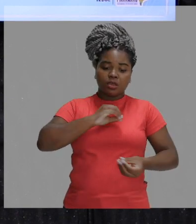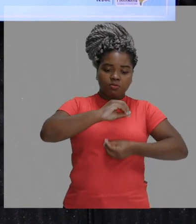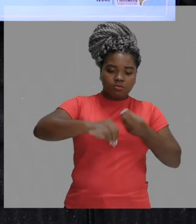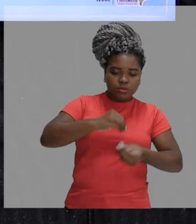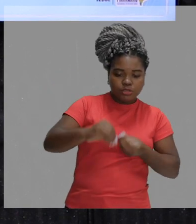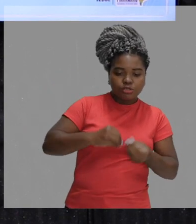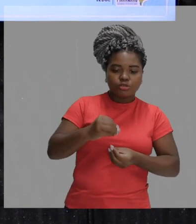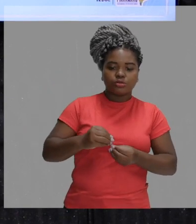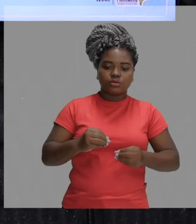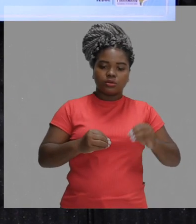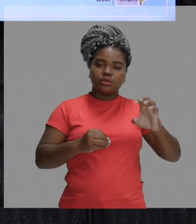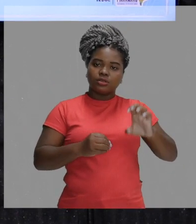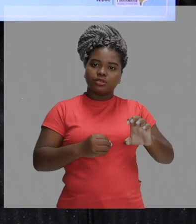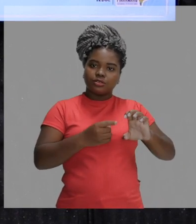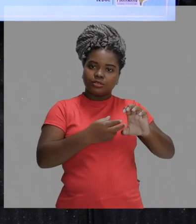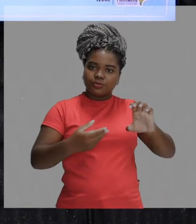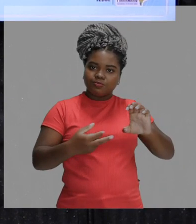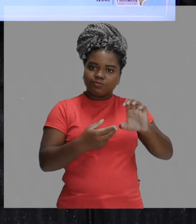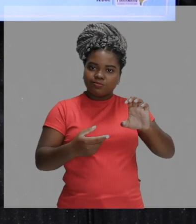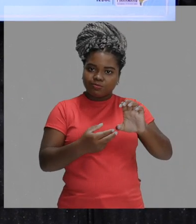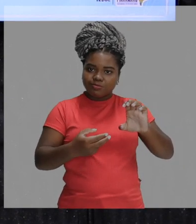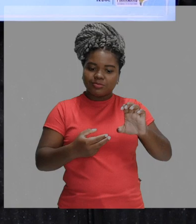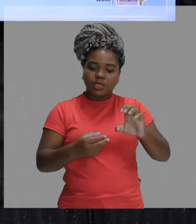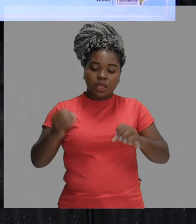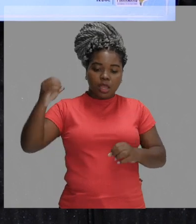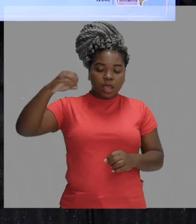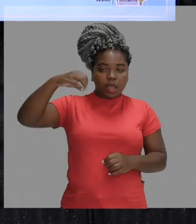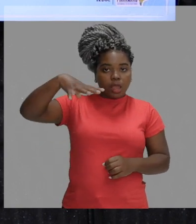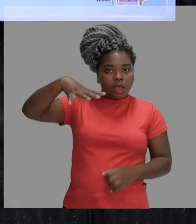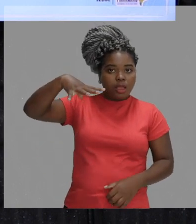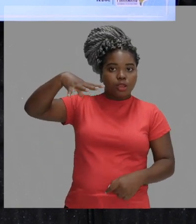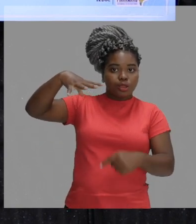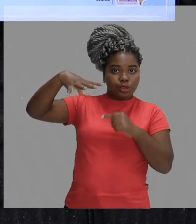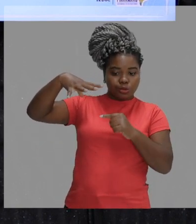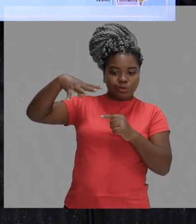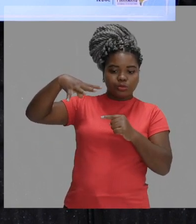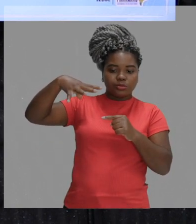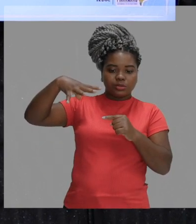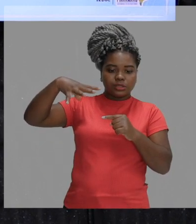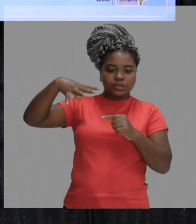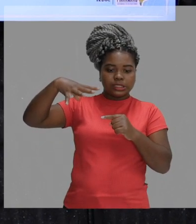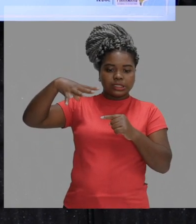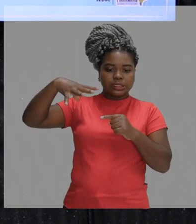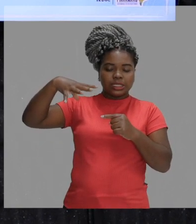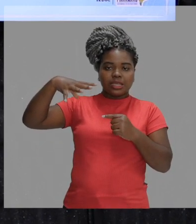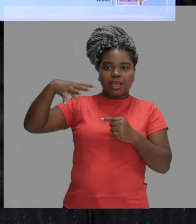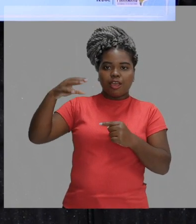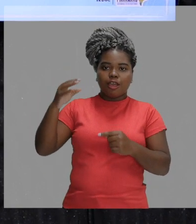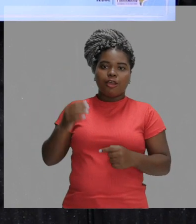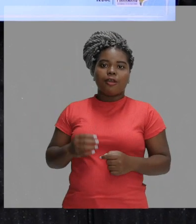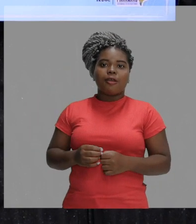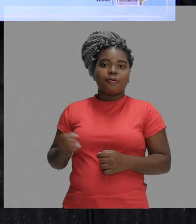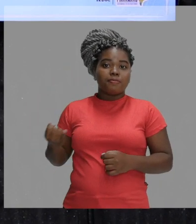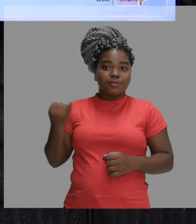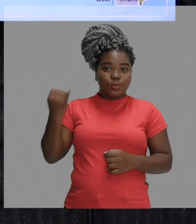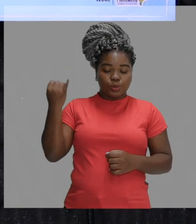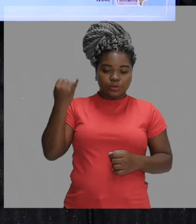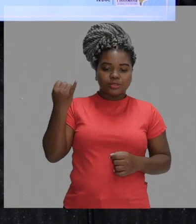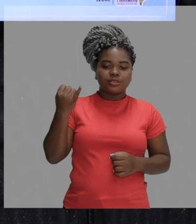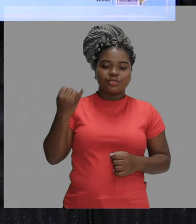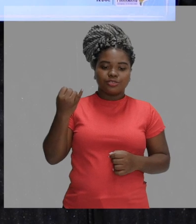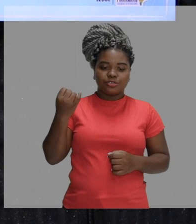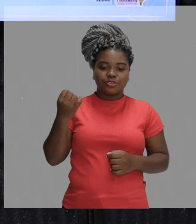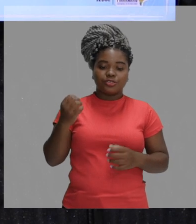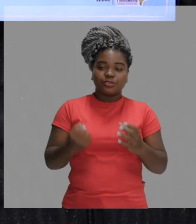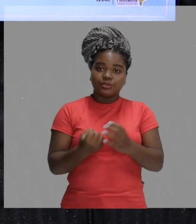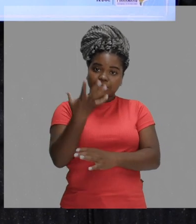e que a luz ela acaba sendo proveniente da mistura desses elementos. Nós temos alguns gases